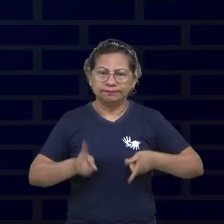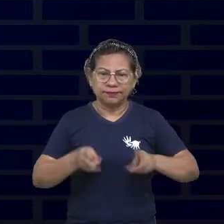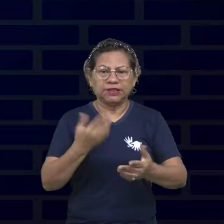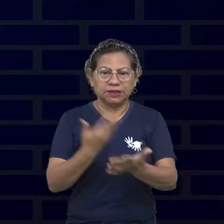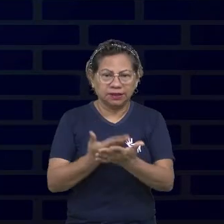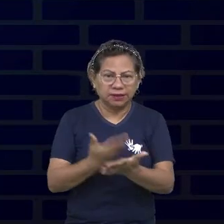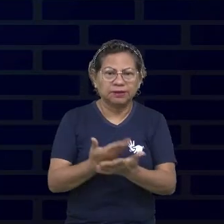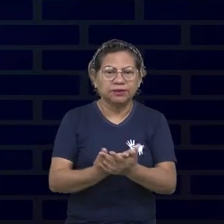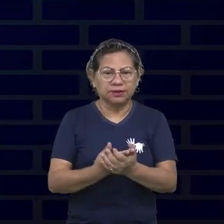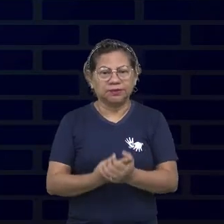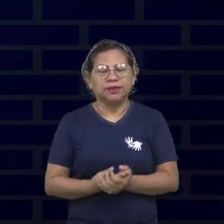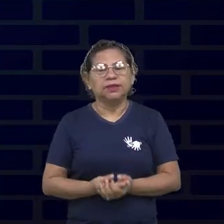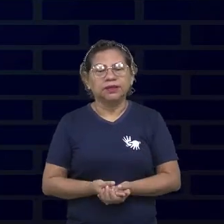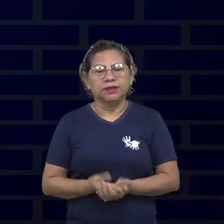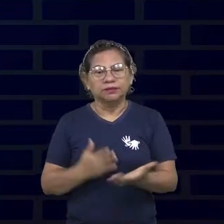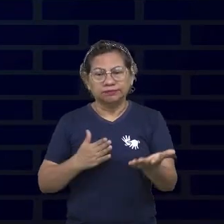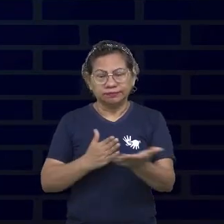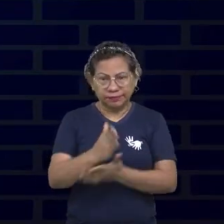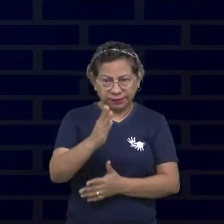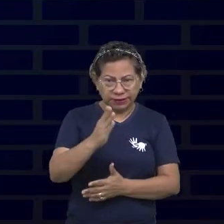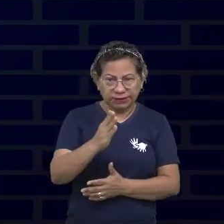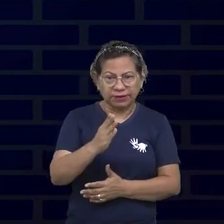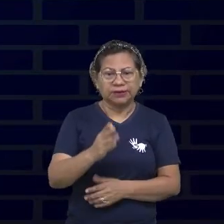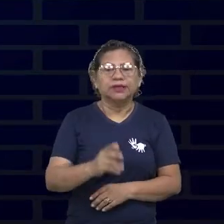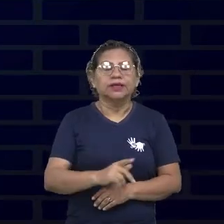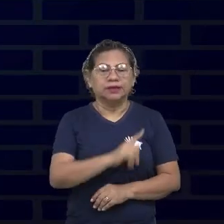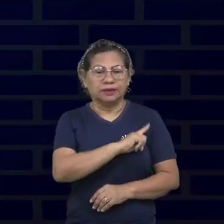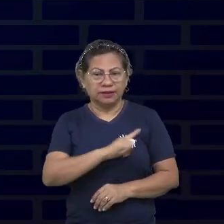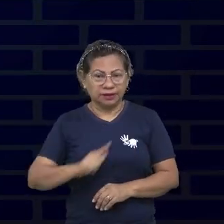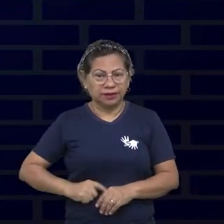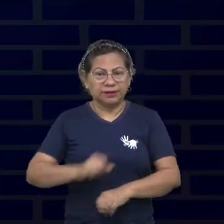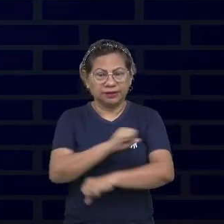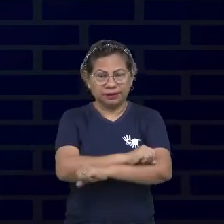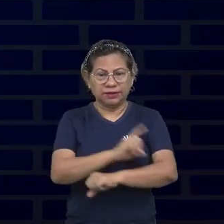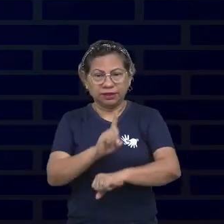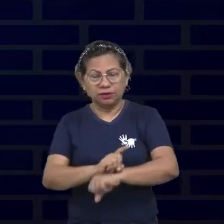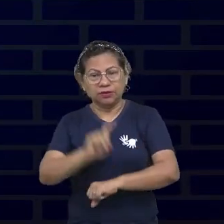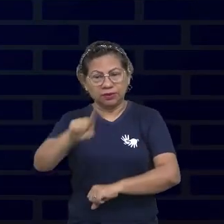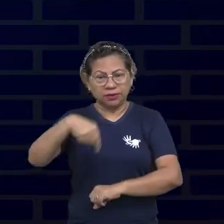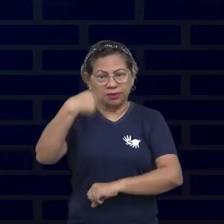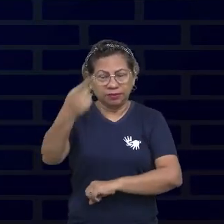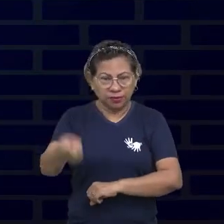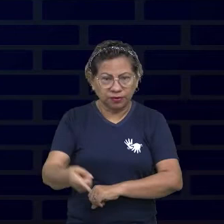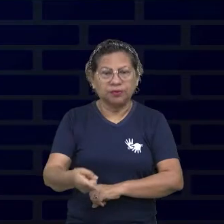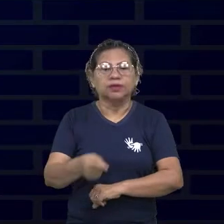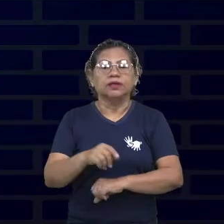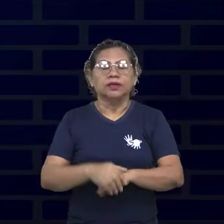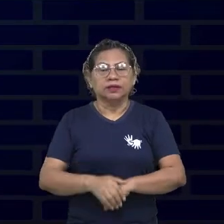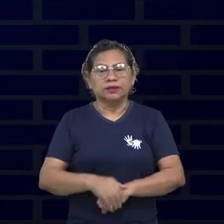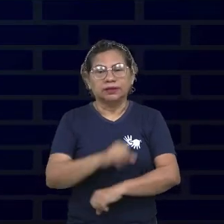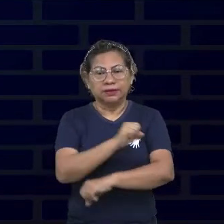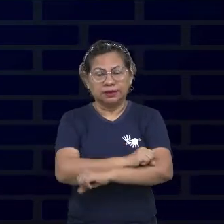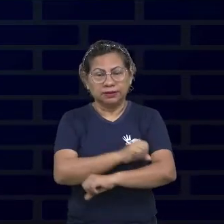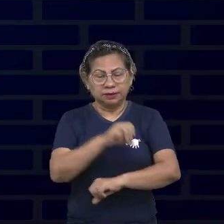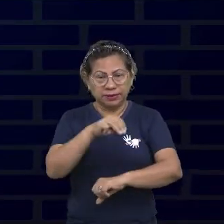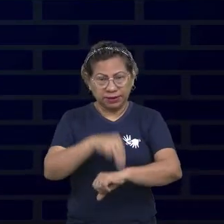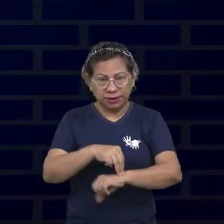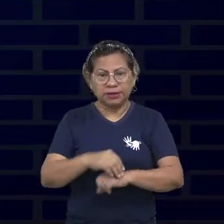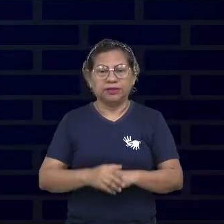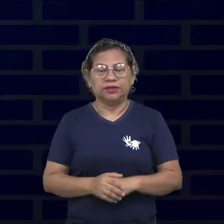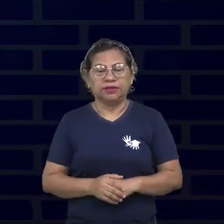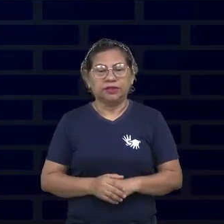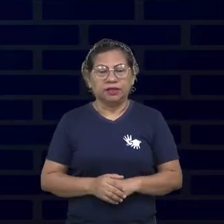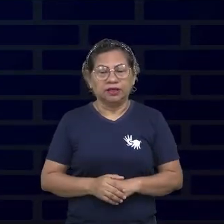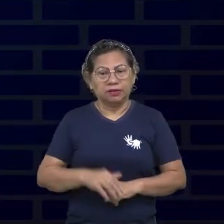acabei passando no concurso público da Seduc. Depois passei no concurso da CEMED. E hoje posso dizer que tenho uma vida bem confortável. Eu